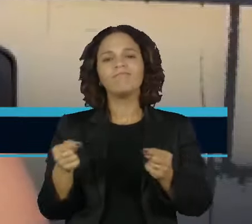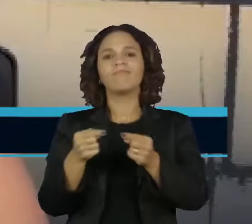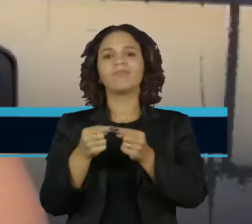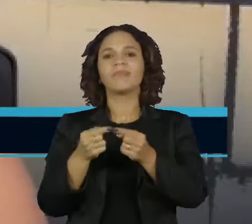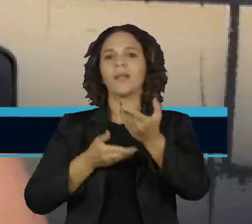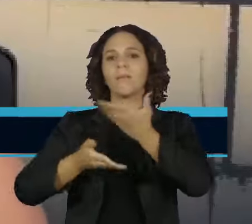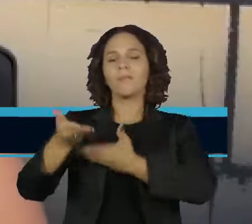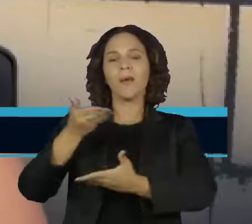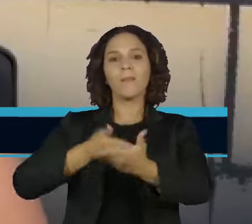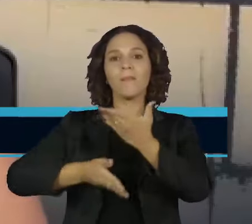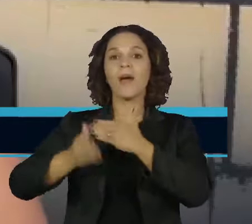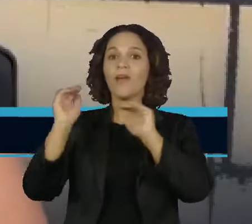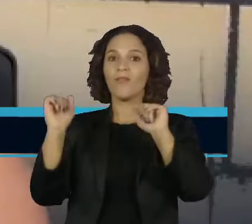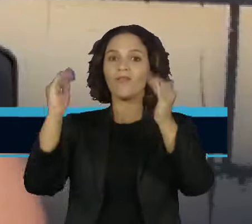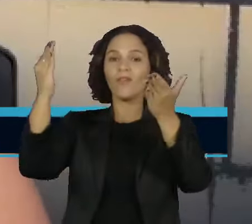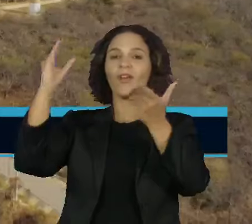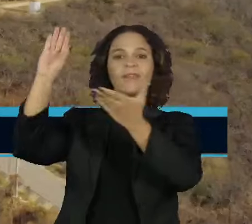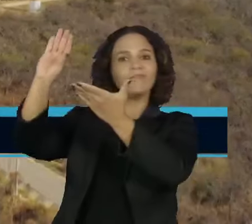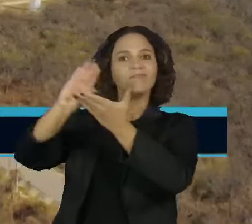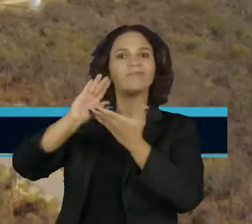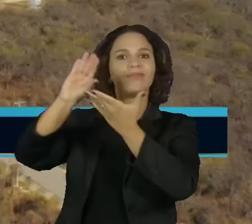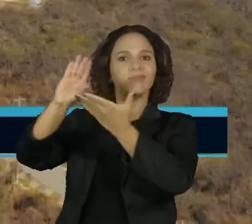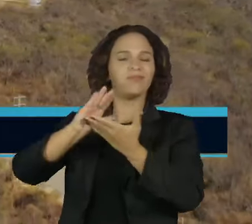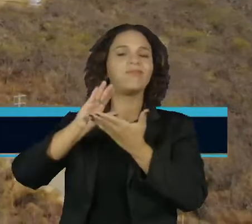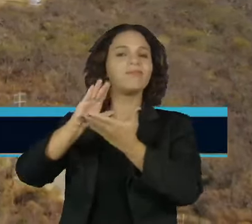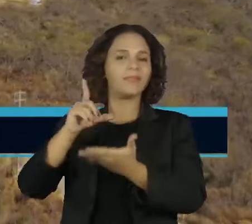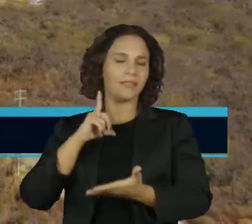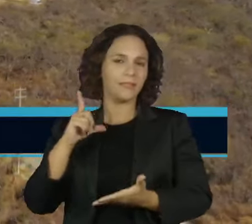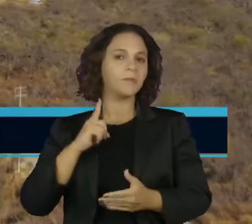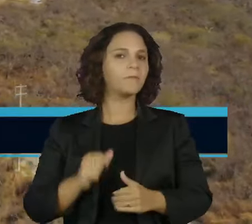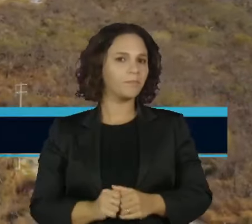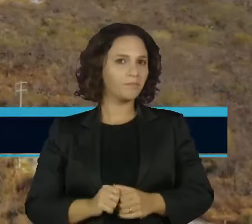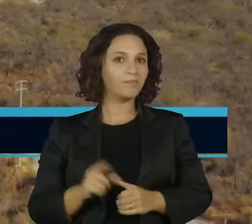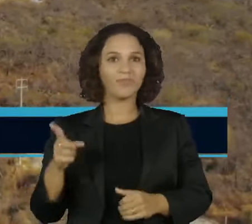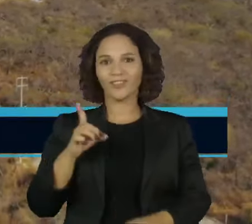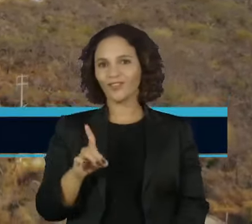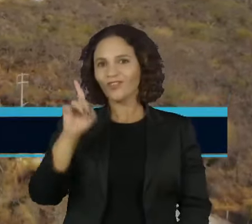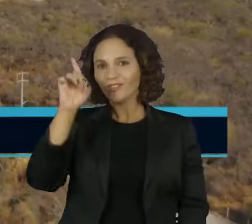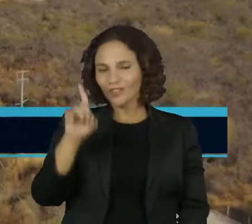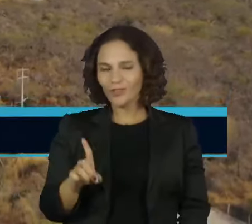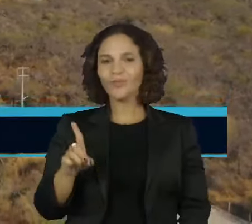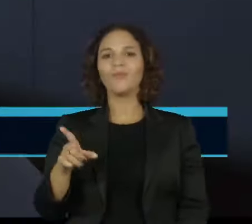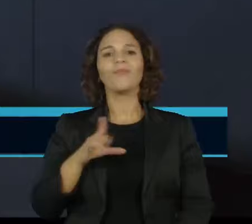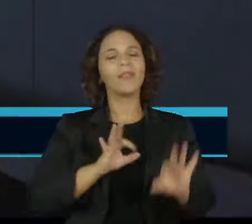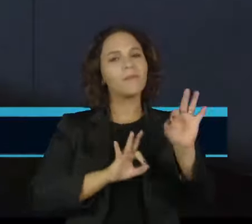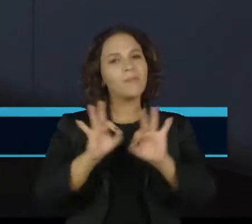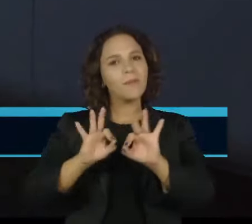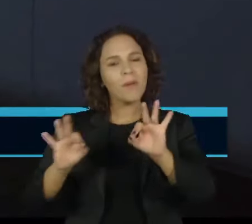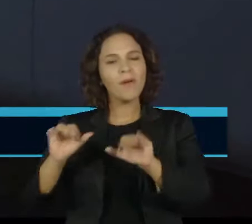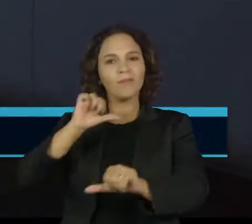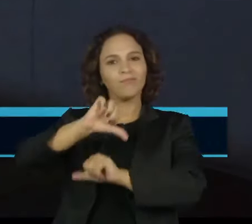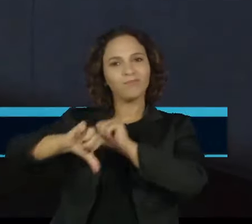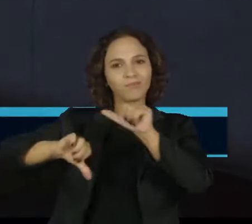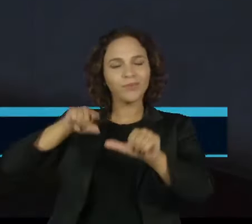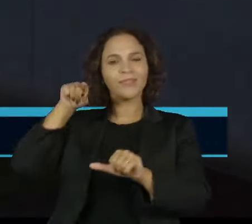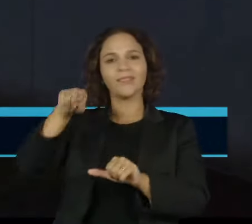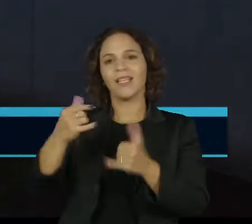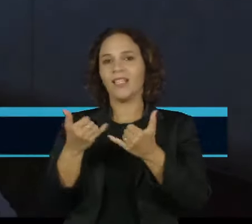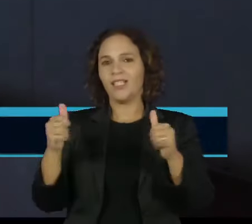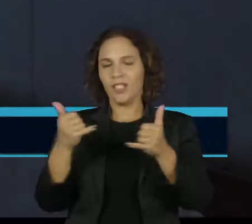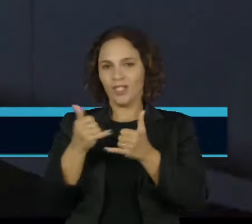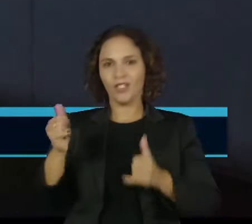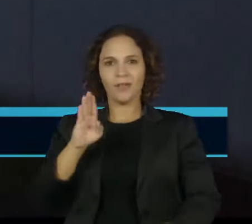atratividade de investimentos muito boa. A diretora de Infraestrutura, Transição Energética e Mudança Climática do BNDES